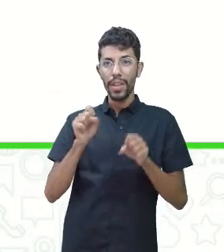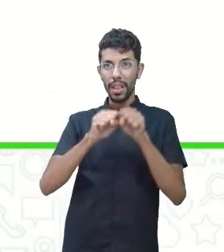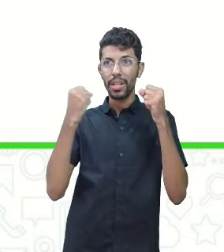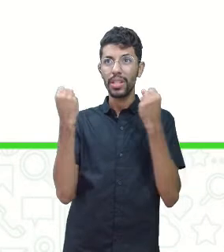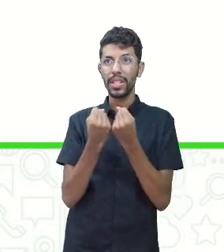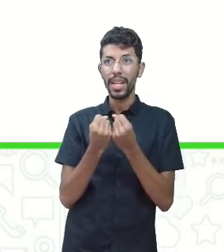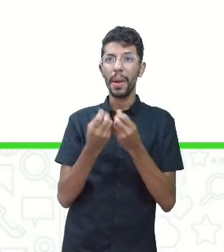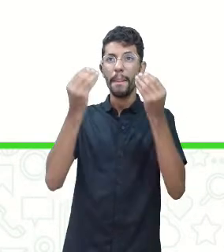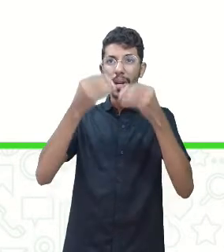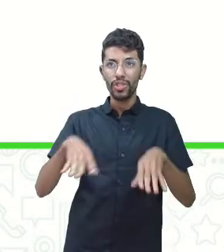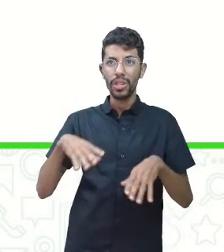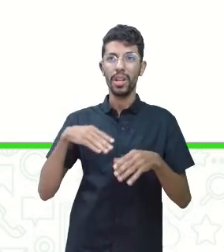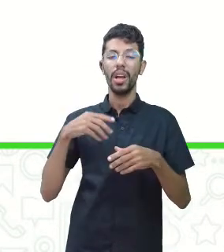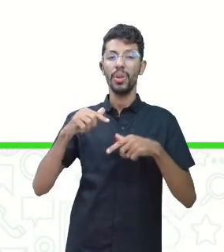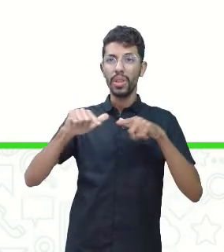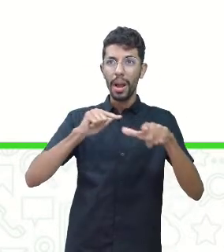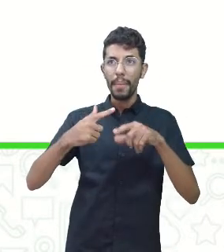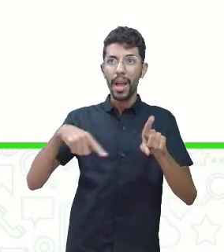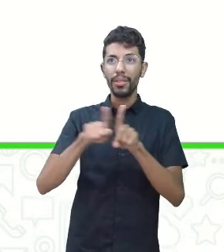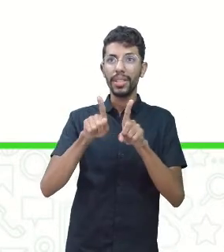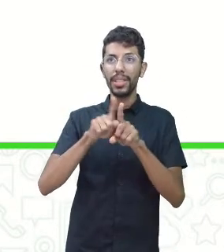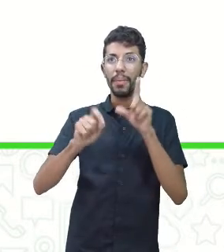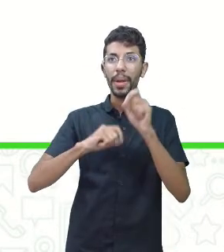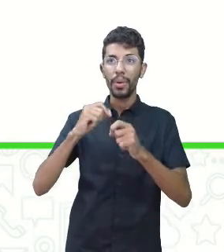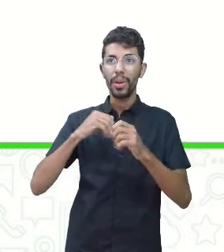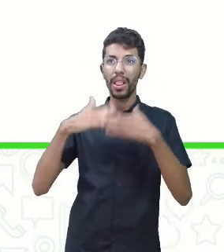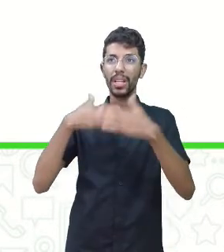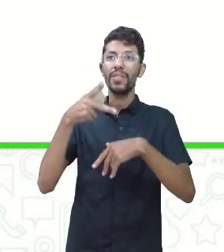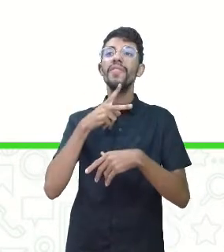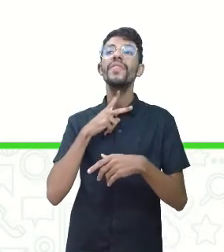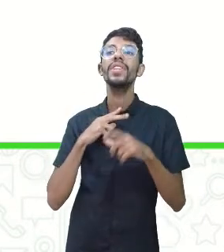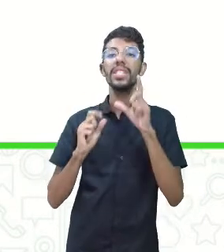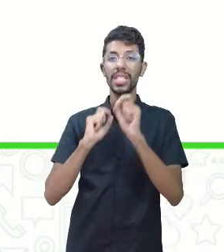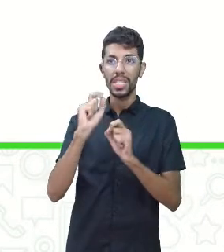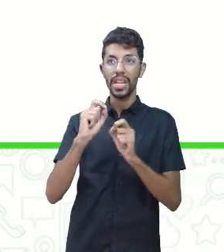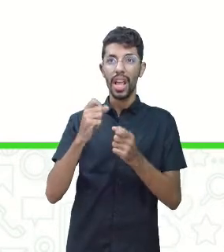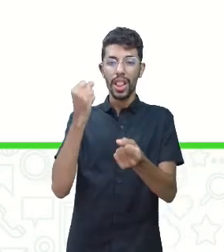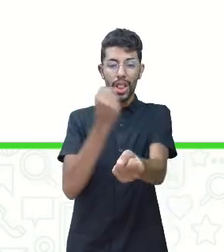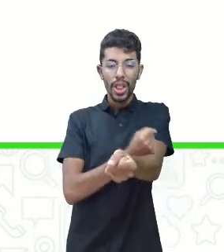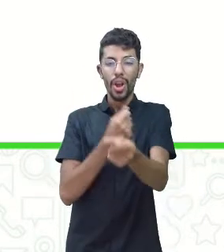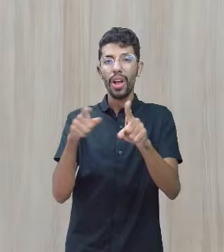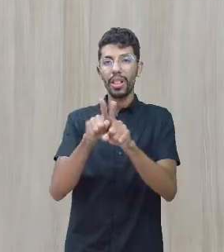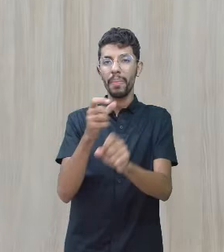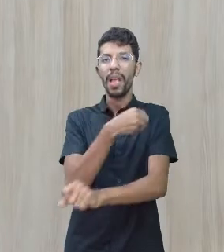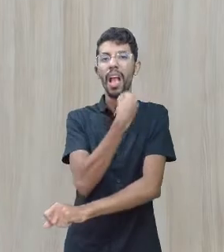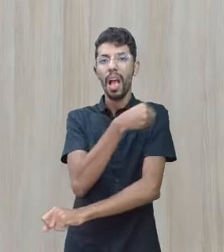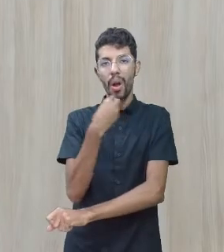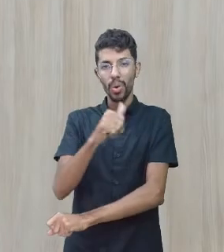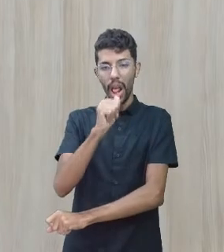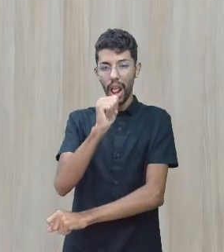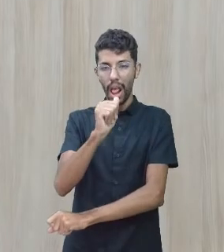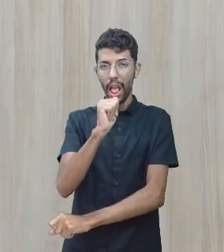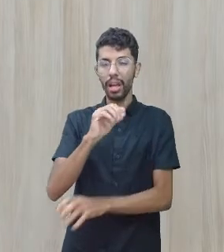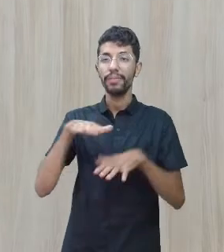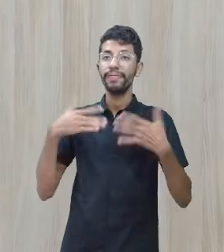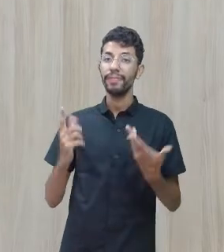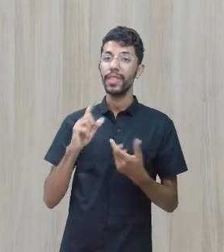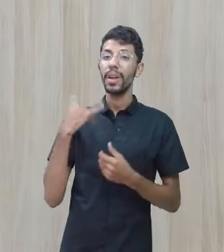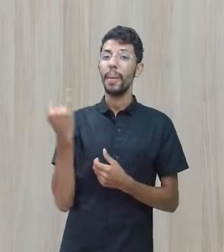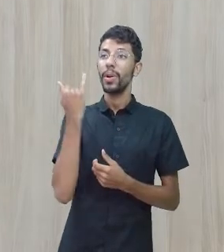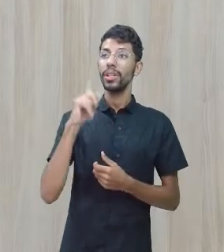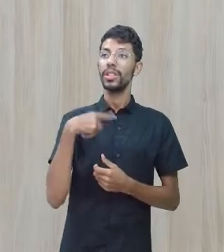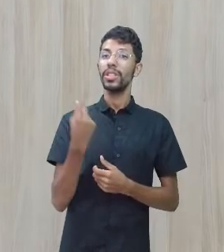profissional e até levando ao desenvolvimento de vícios em drogas e álcool. É importante que estejamos atentos,